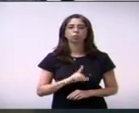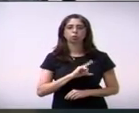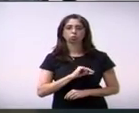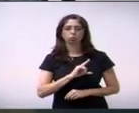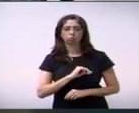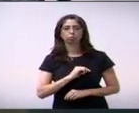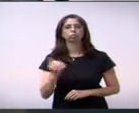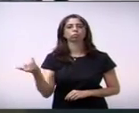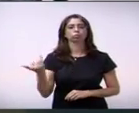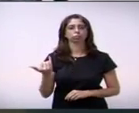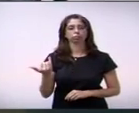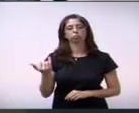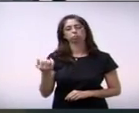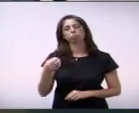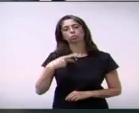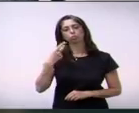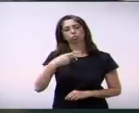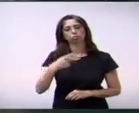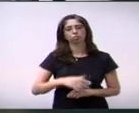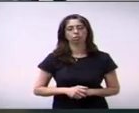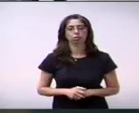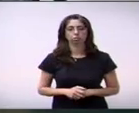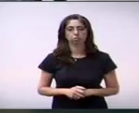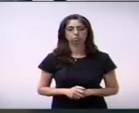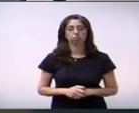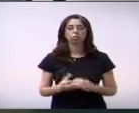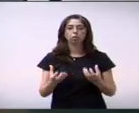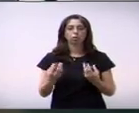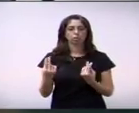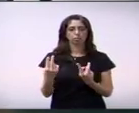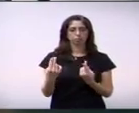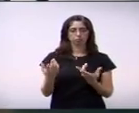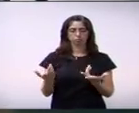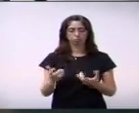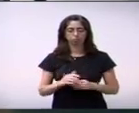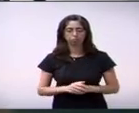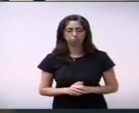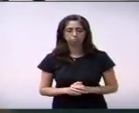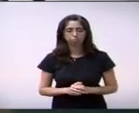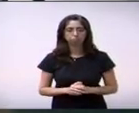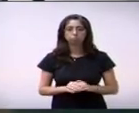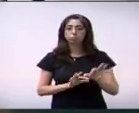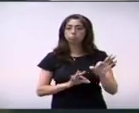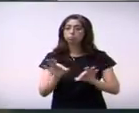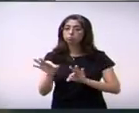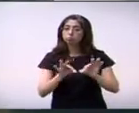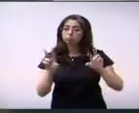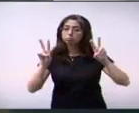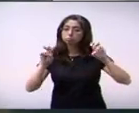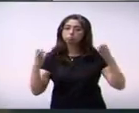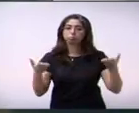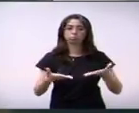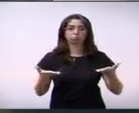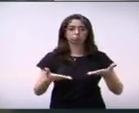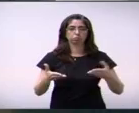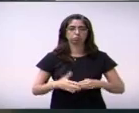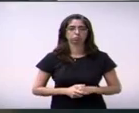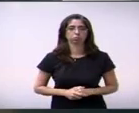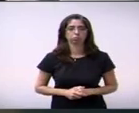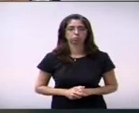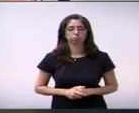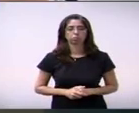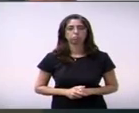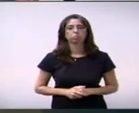fugir de toda e qualquer relação em relação ao projeto, porque, na verdade, foi dito de